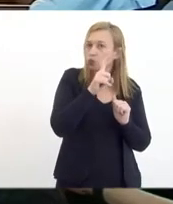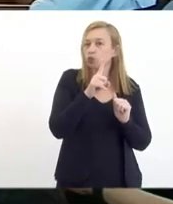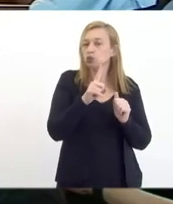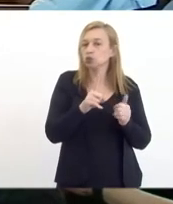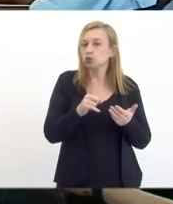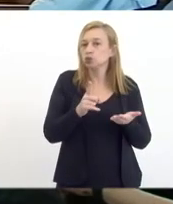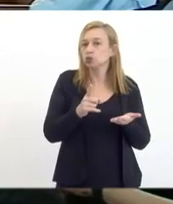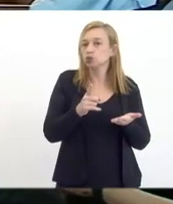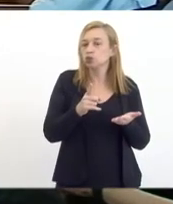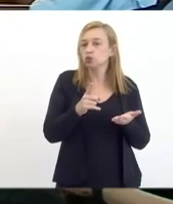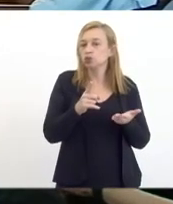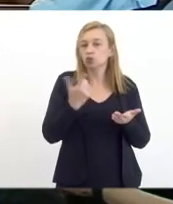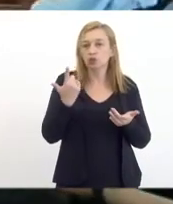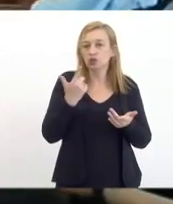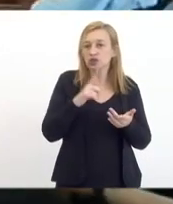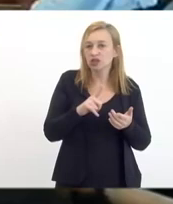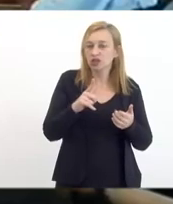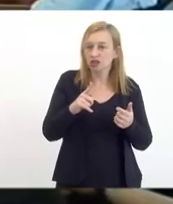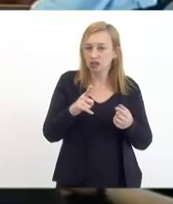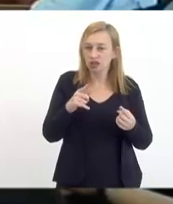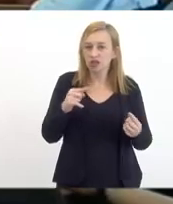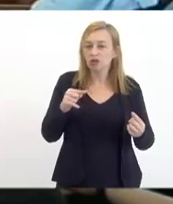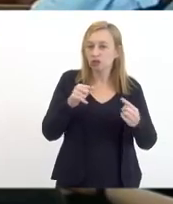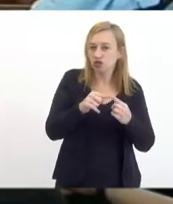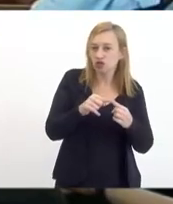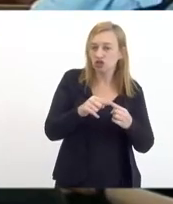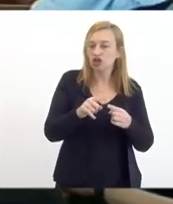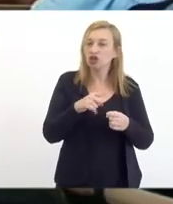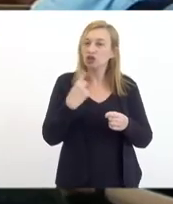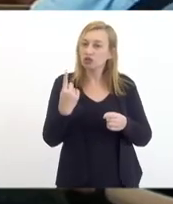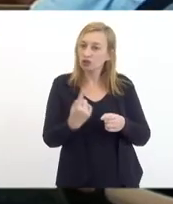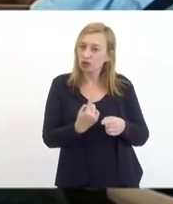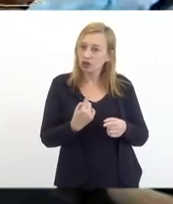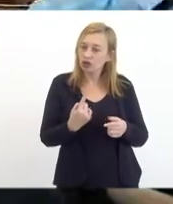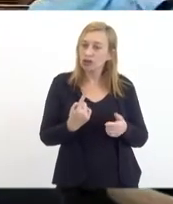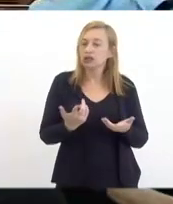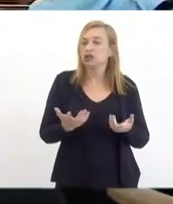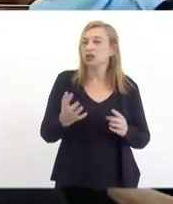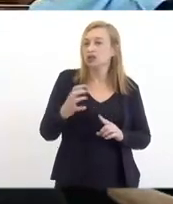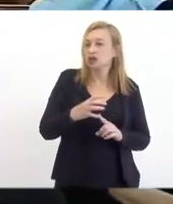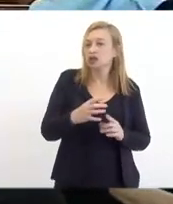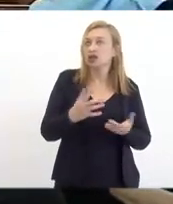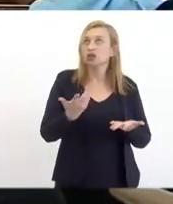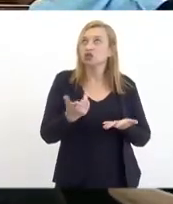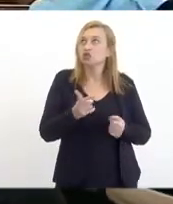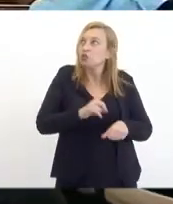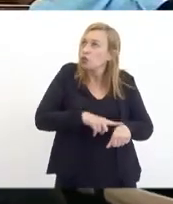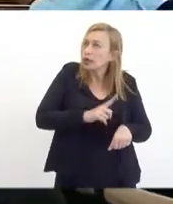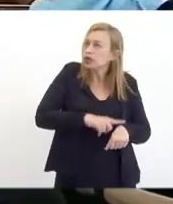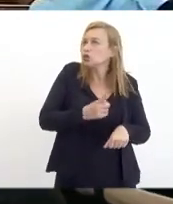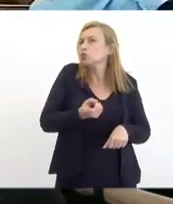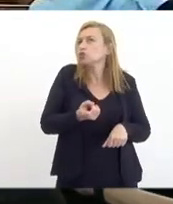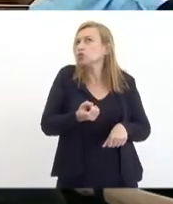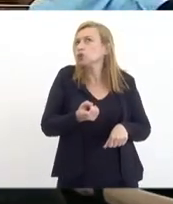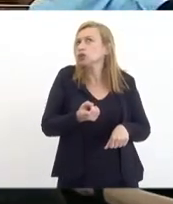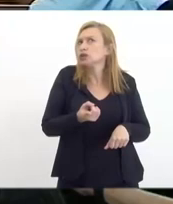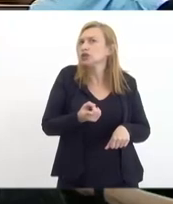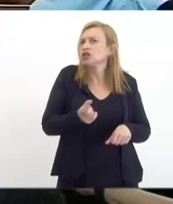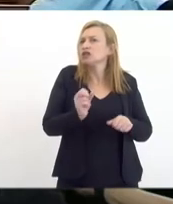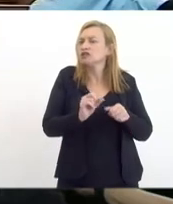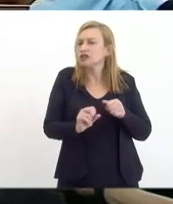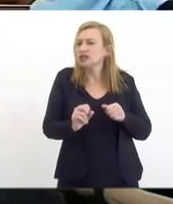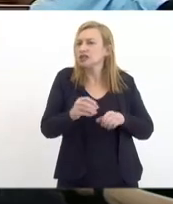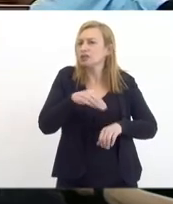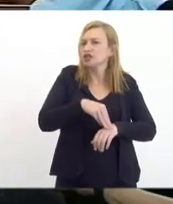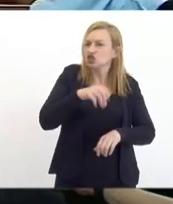alguns dos objetivos que nós para os quais nós fomos forjados desde o momento que fizemos